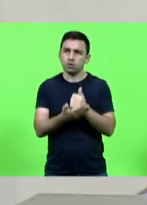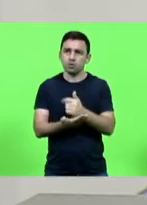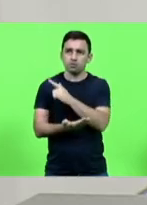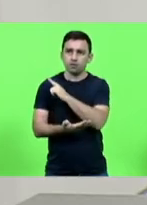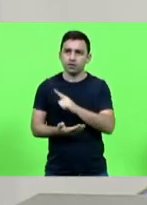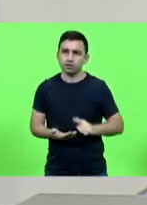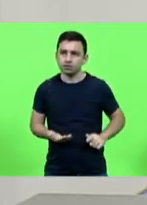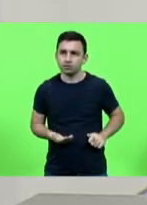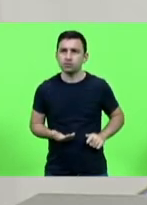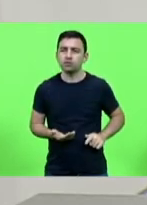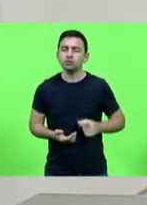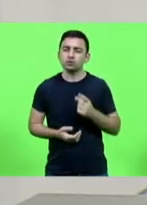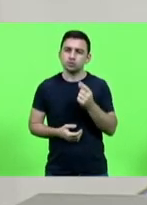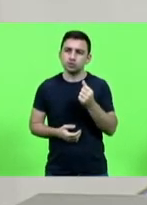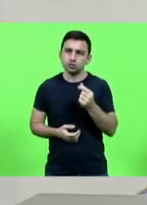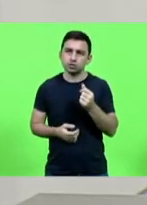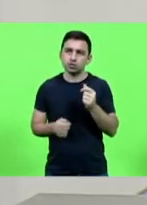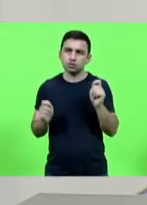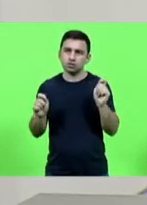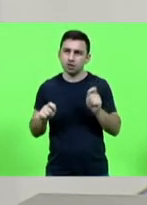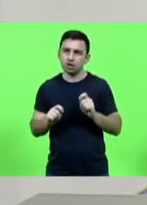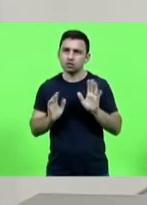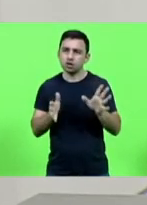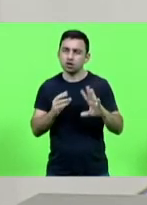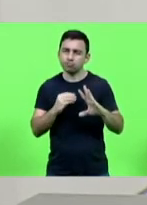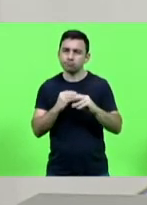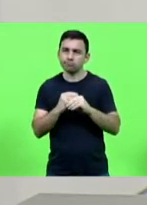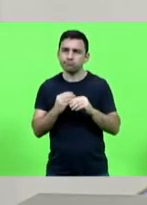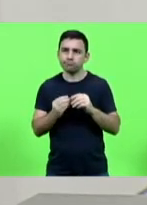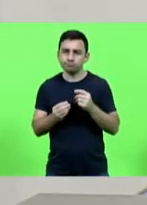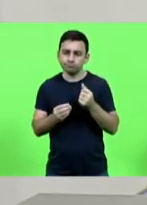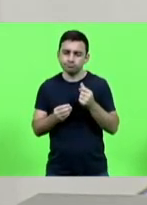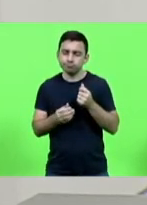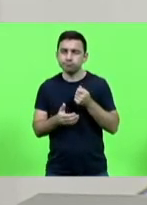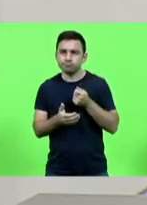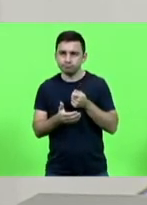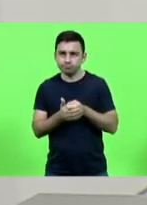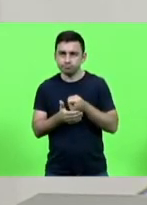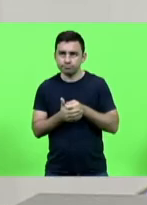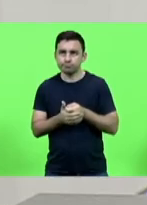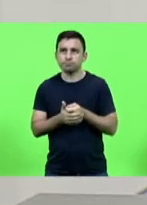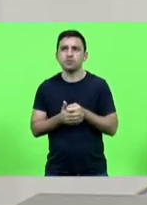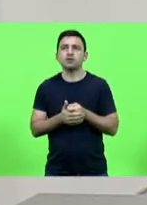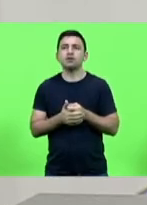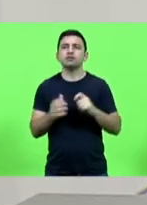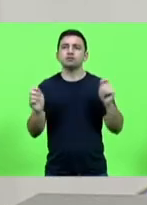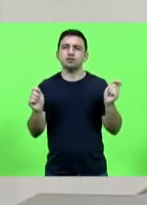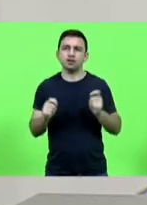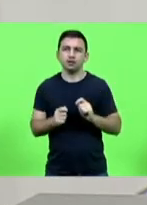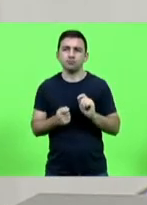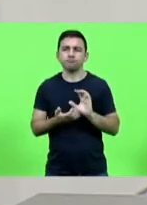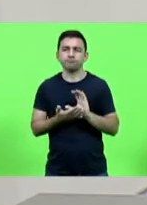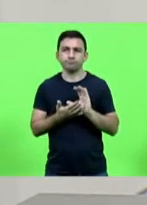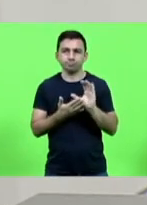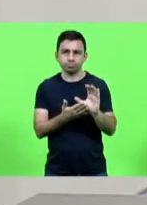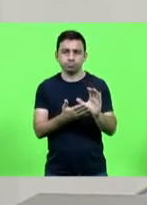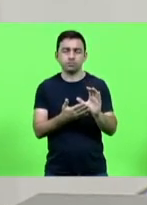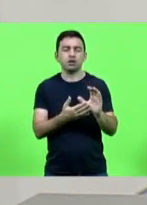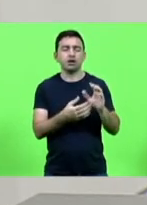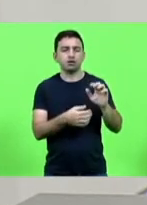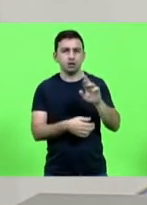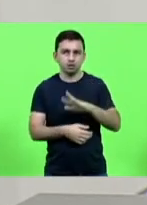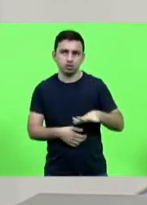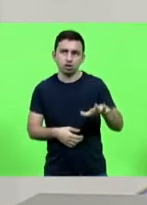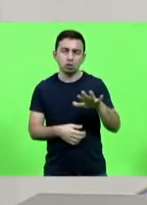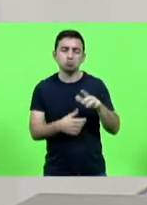desses recursos hoje previstas as emendas impositivas levar para a região assim